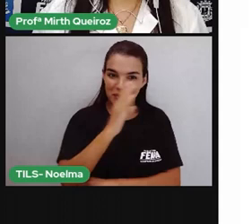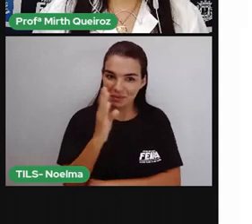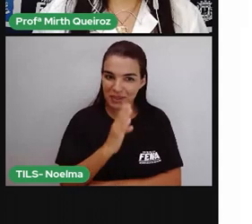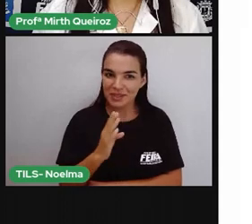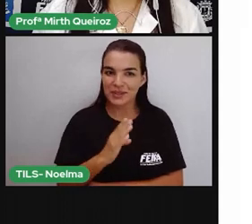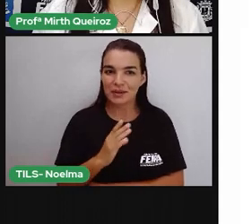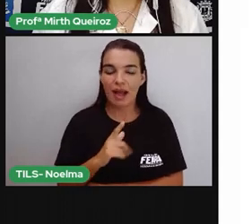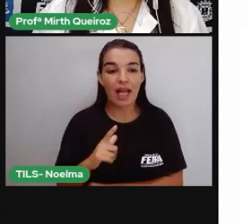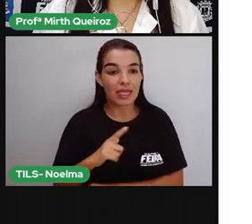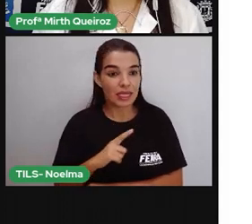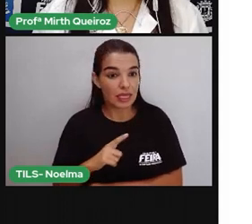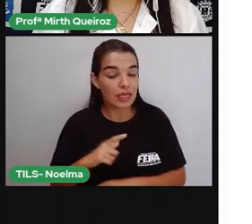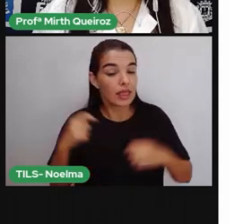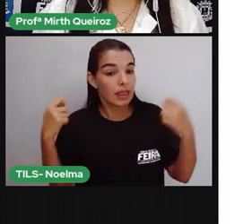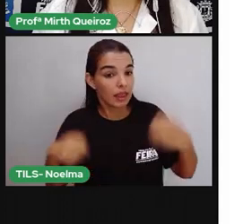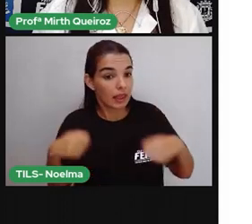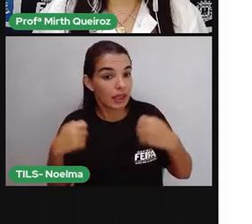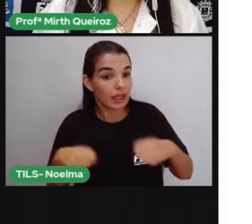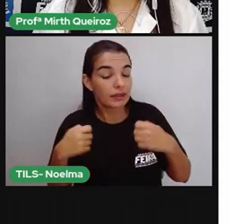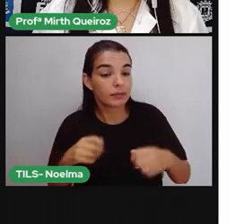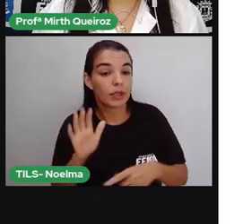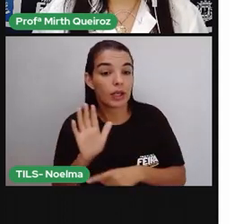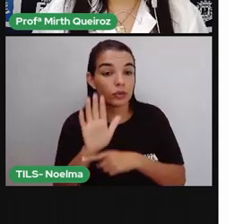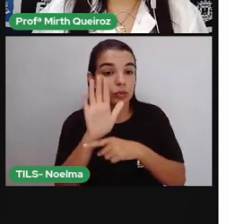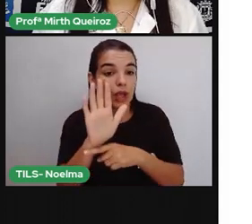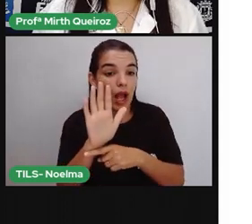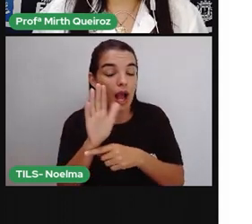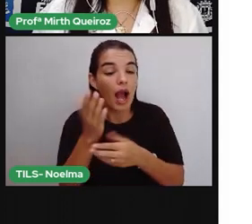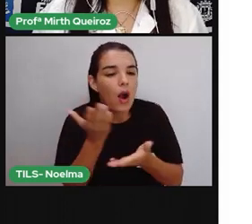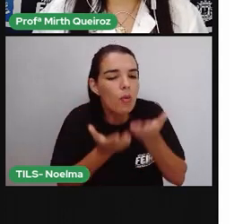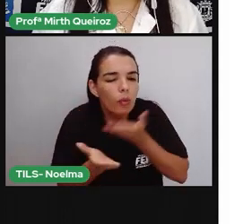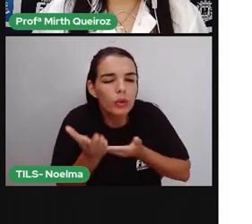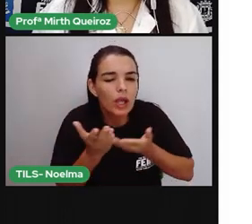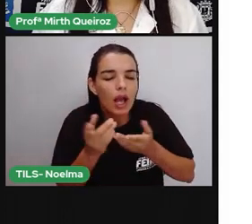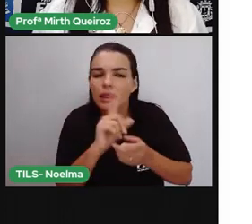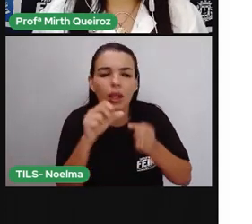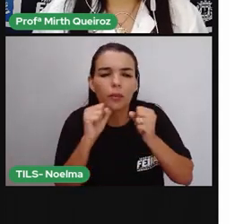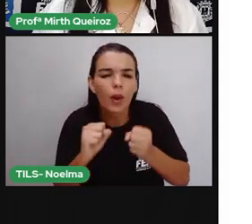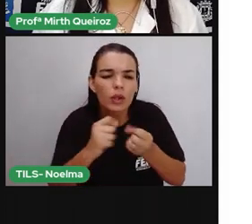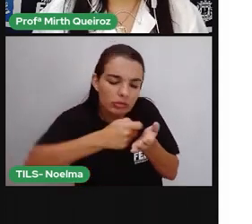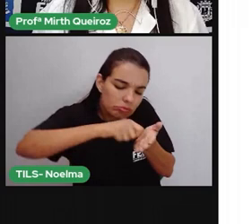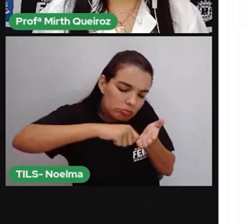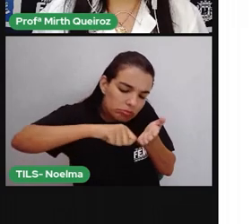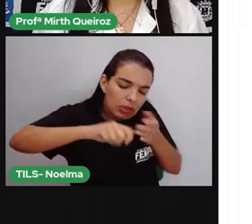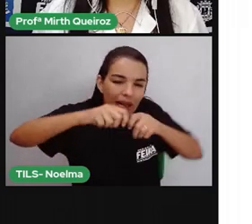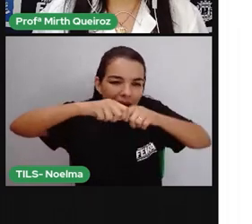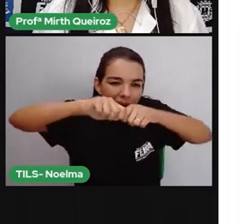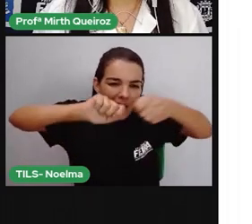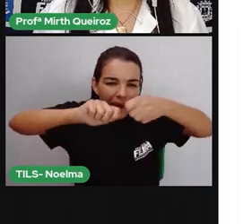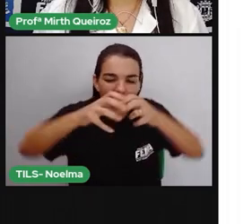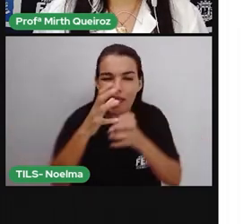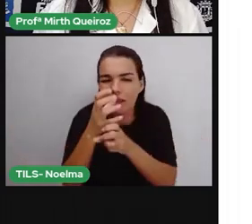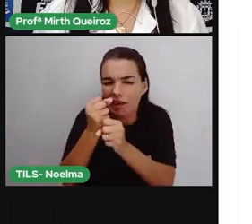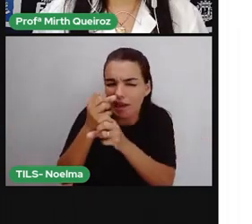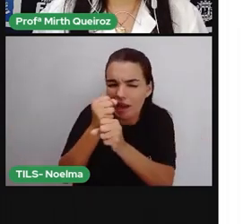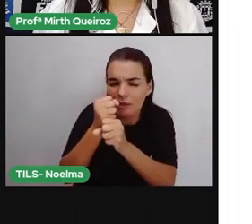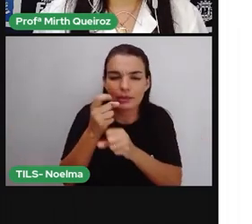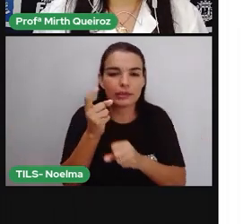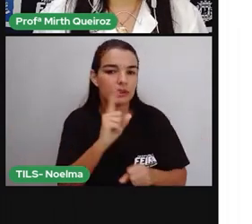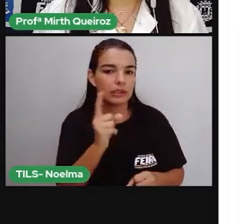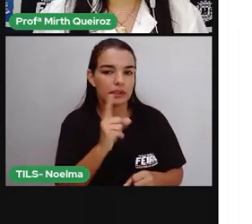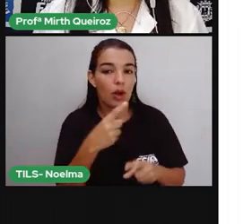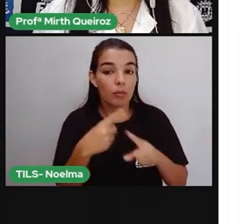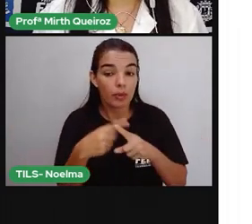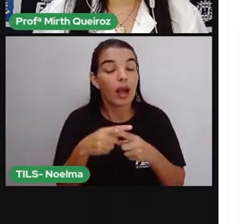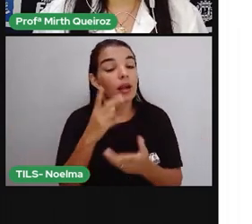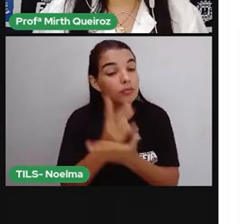Devemos ajudar a conservar o dinheiro, não rabisse, não rase e não amasse as notas, assim